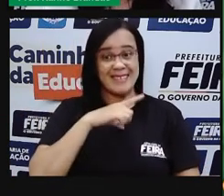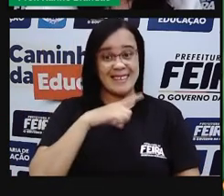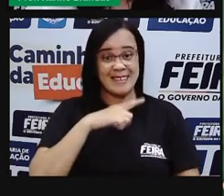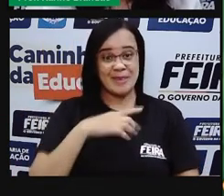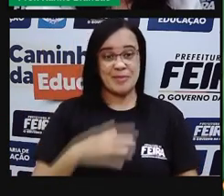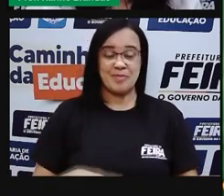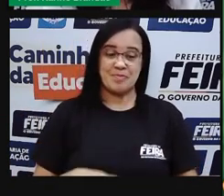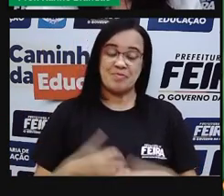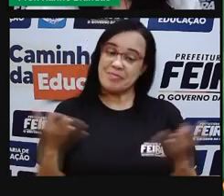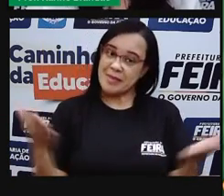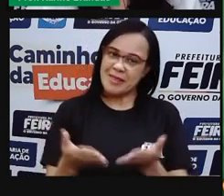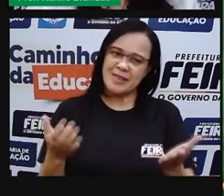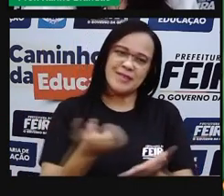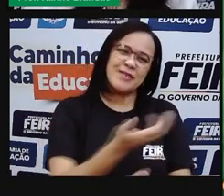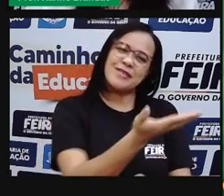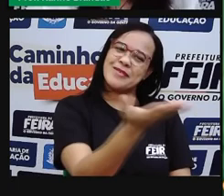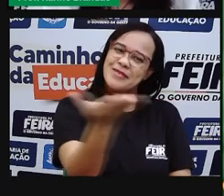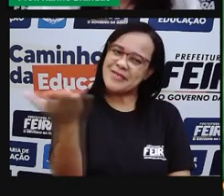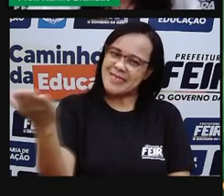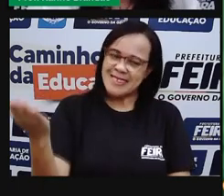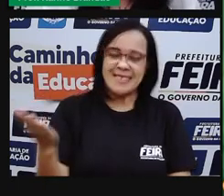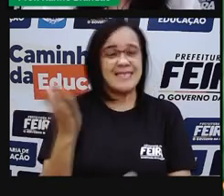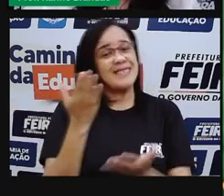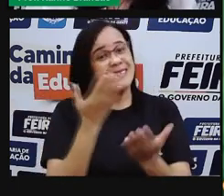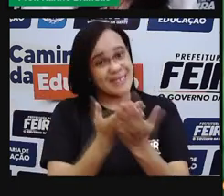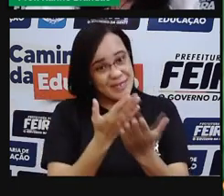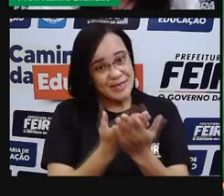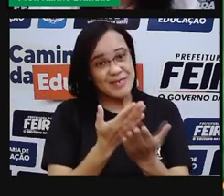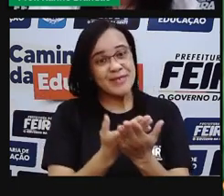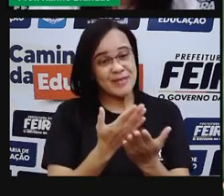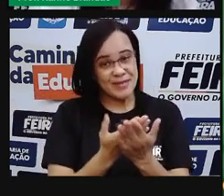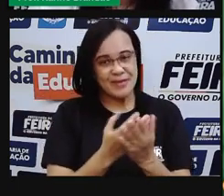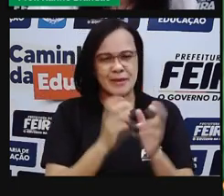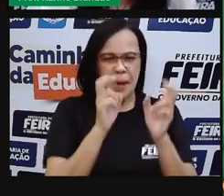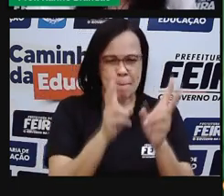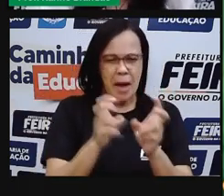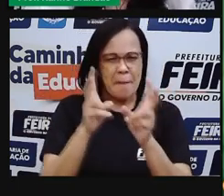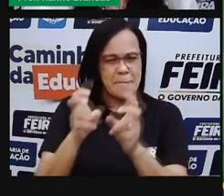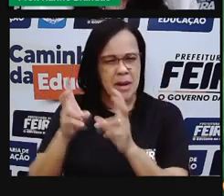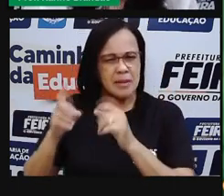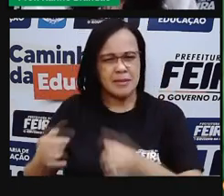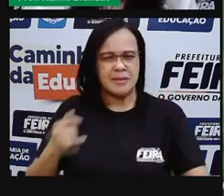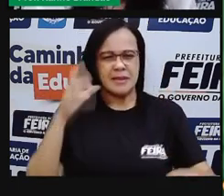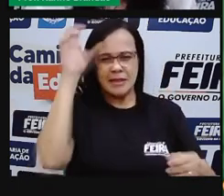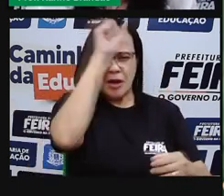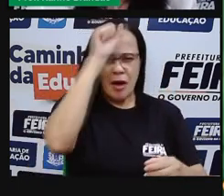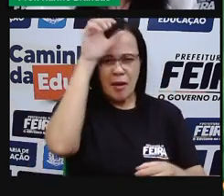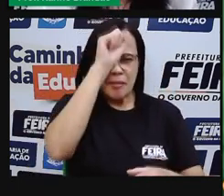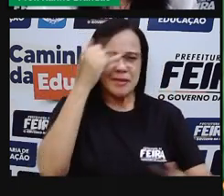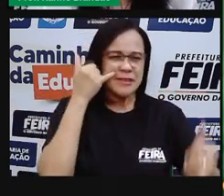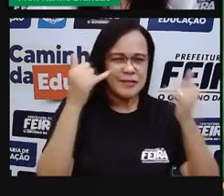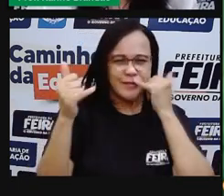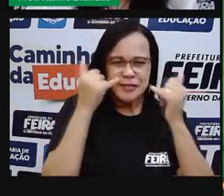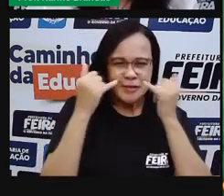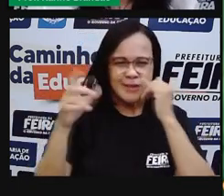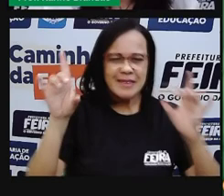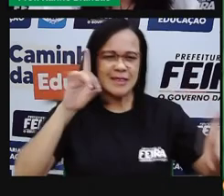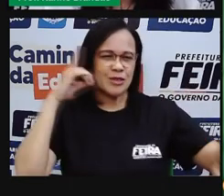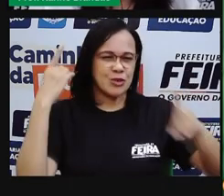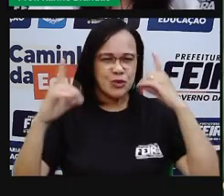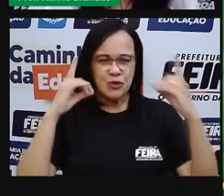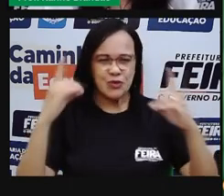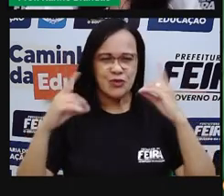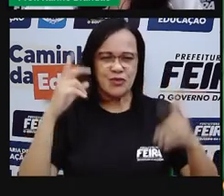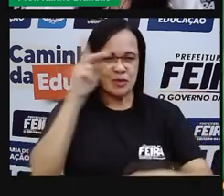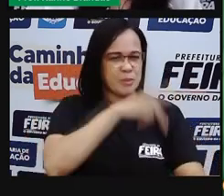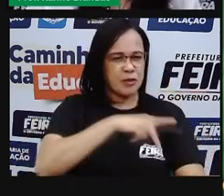Agora é a sua vez de estudar um pouquinho mais, de buscar mais informações, de tirar dúvidas com os colegas e com o